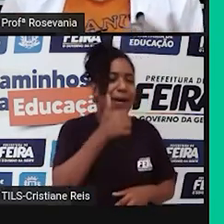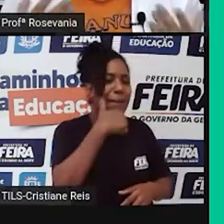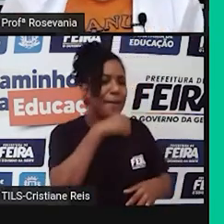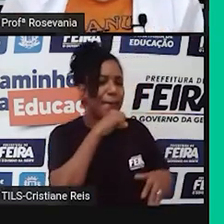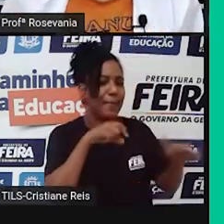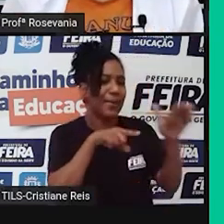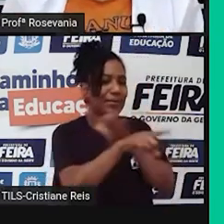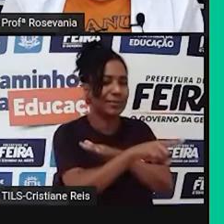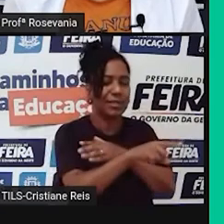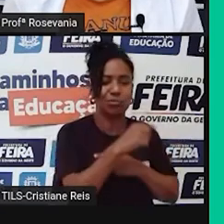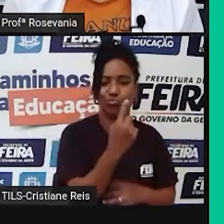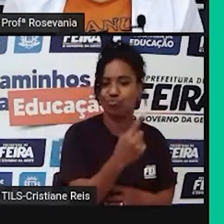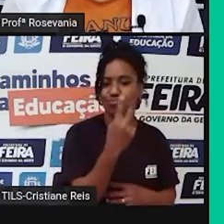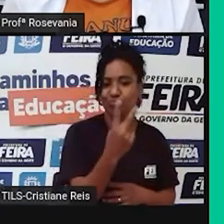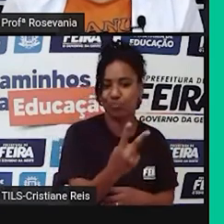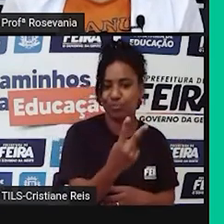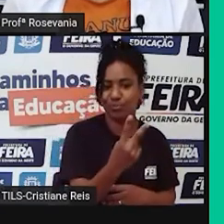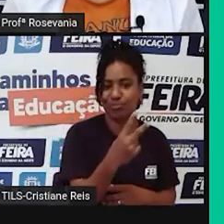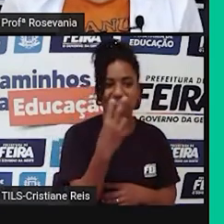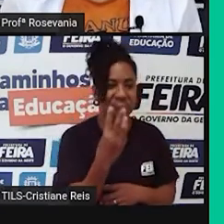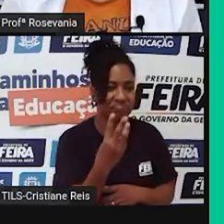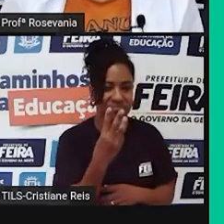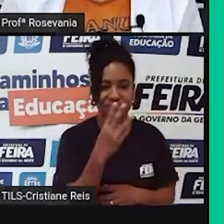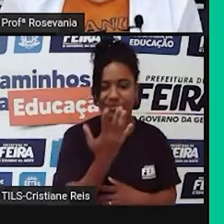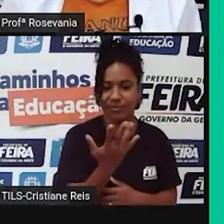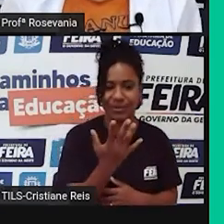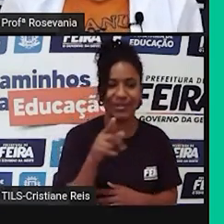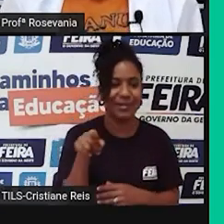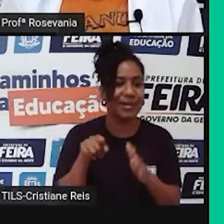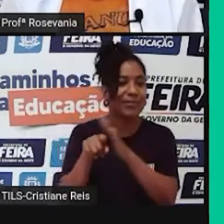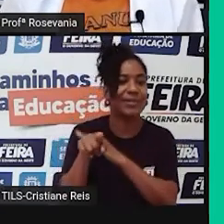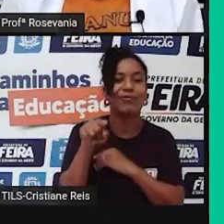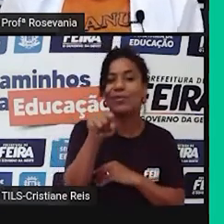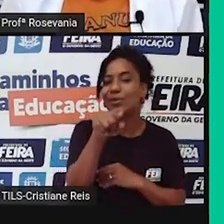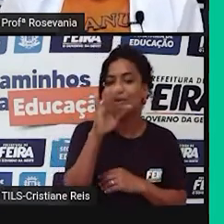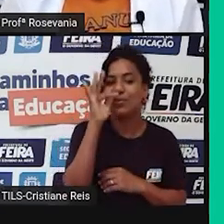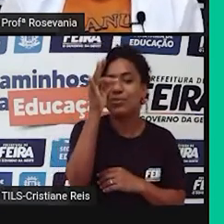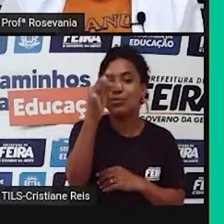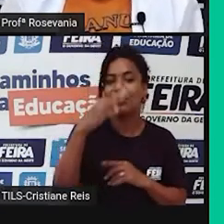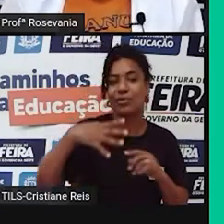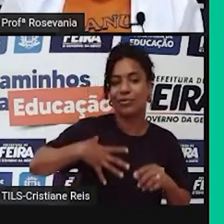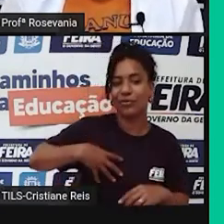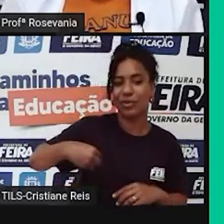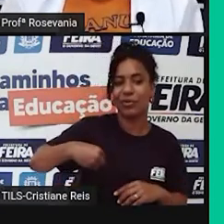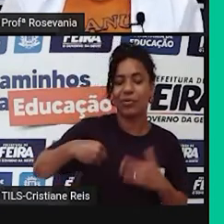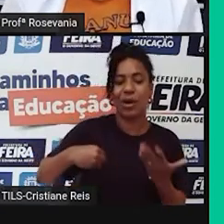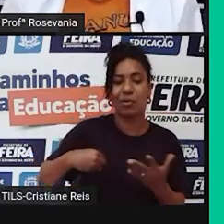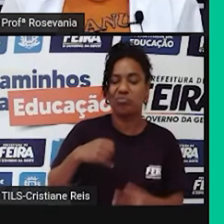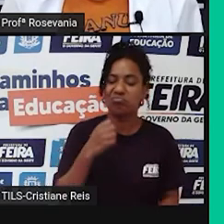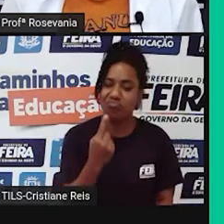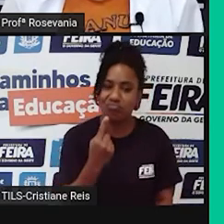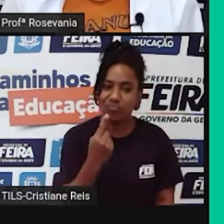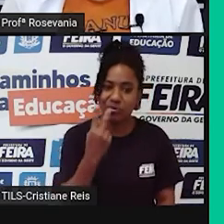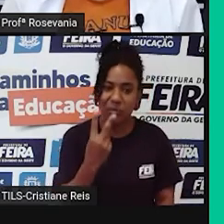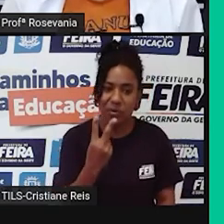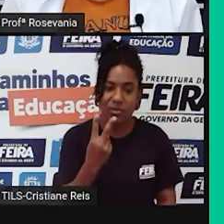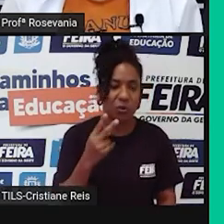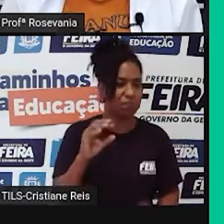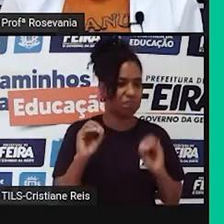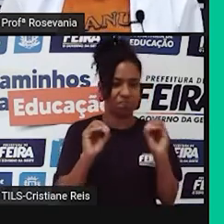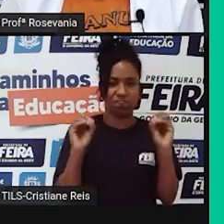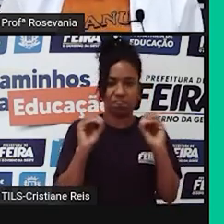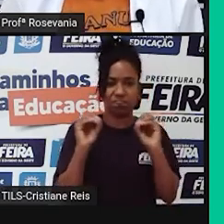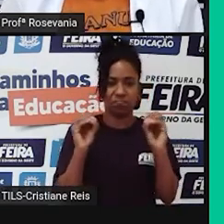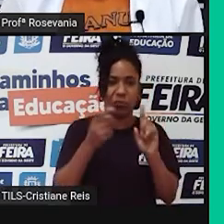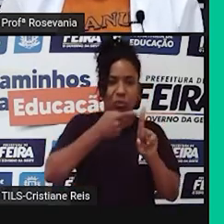só vai querer ter um ou dois filhos, no máximo, ou nenhum, como já acontece com boa parte das mulheres agora, que elas não querem ter filhos nenhum,